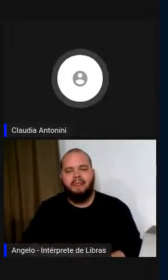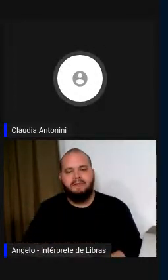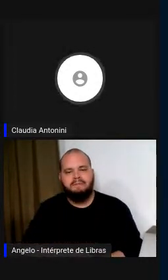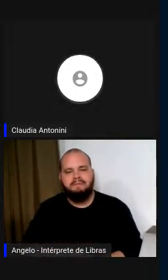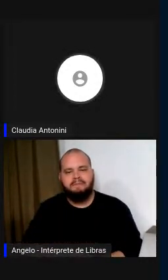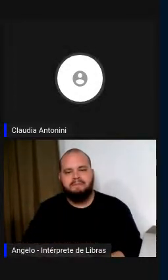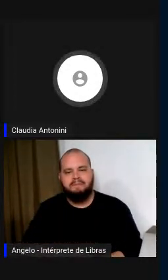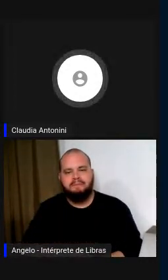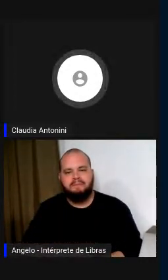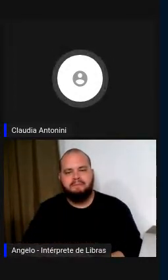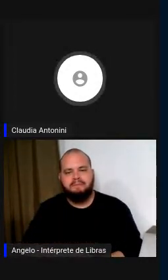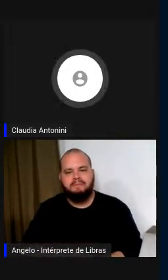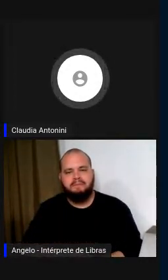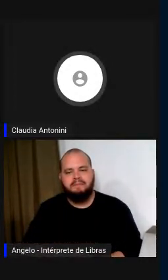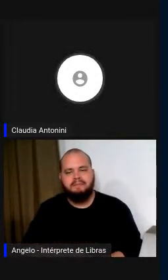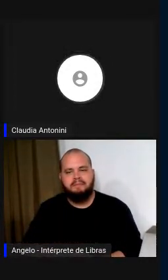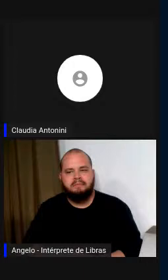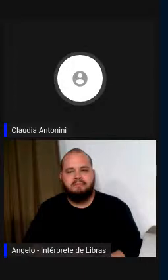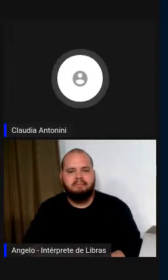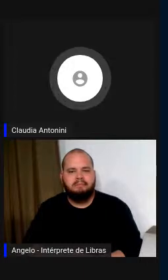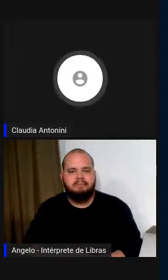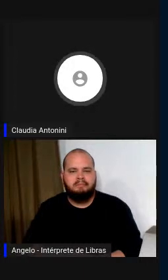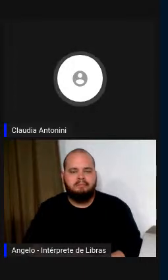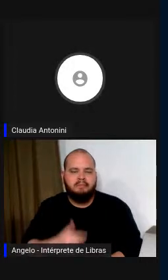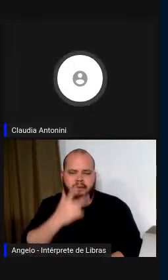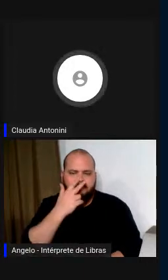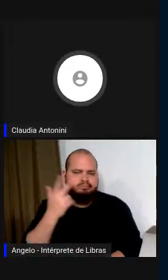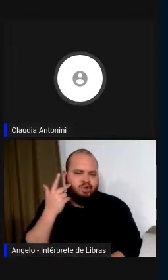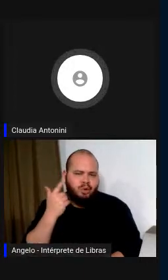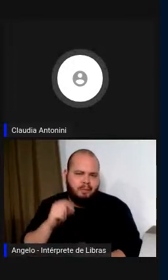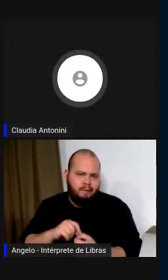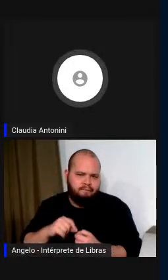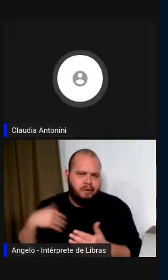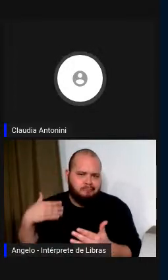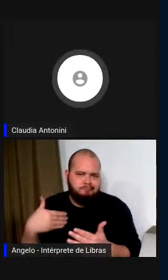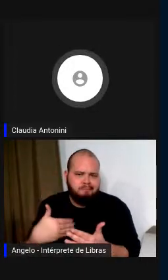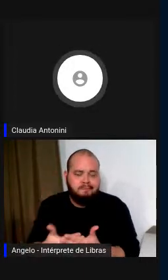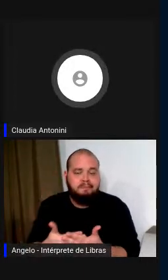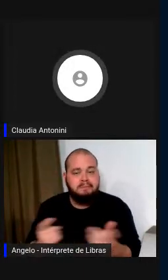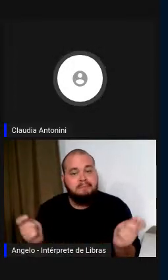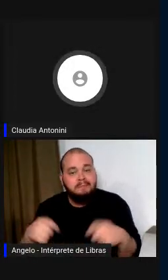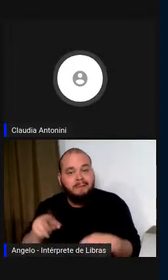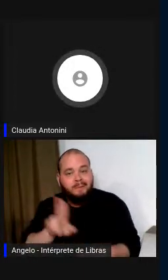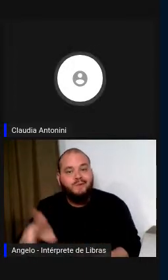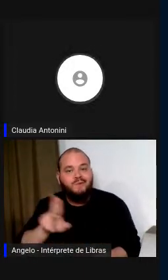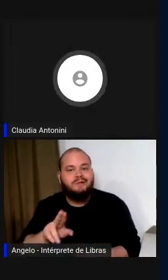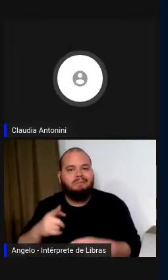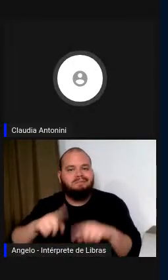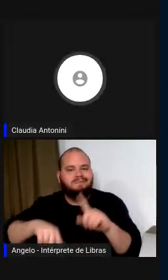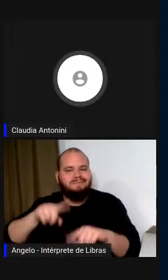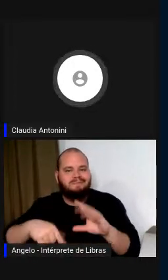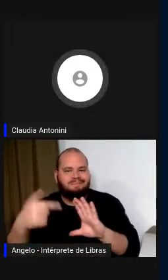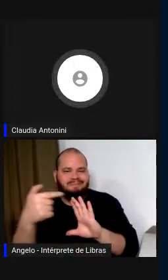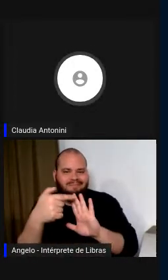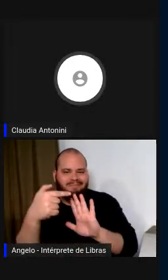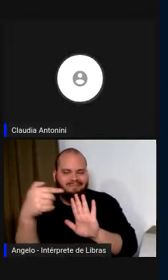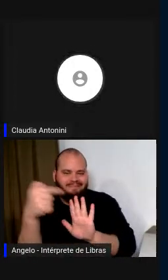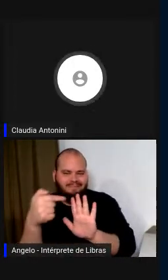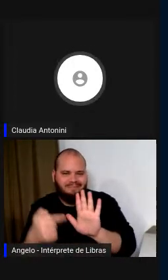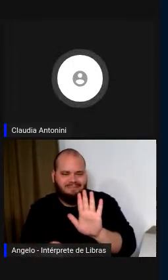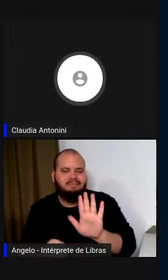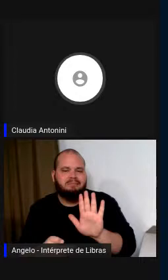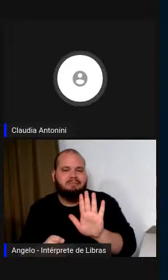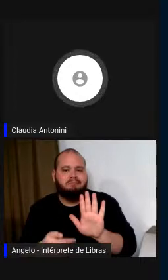como normalmente faz, e pode usar como elemento a própria sessão com as sugestões